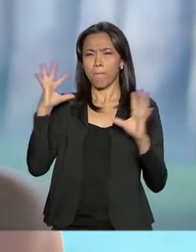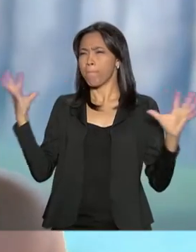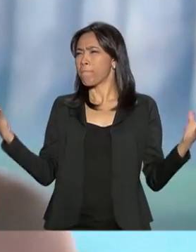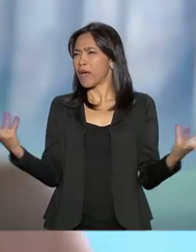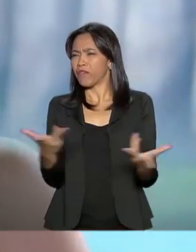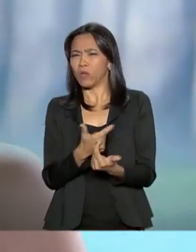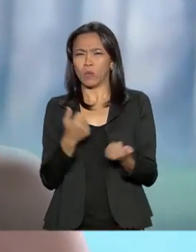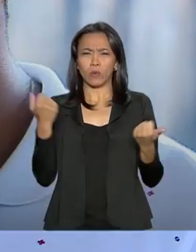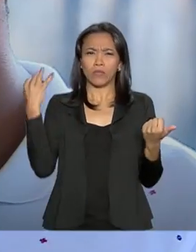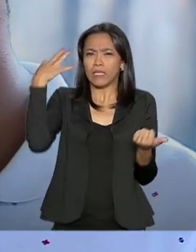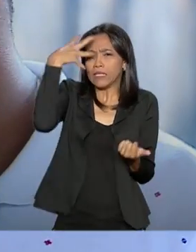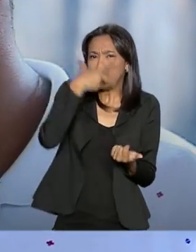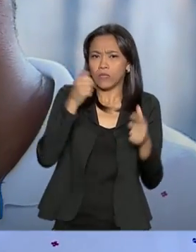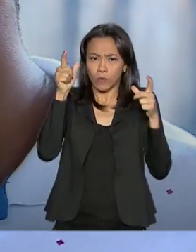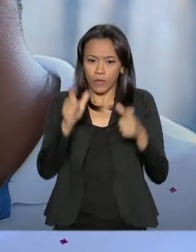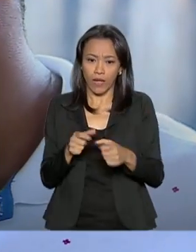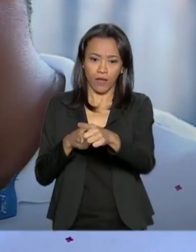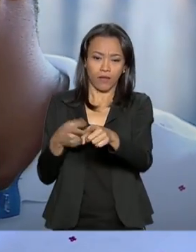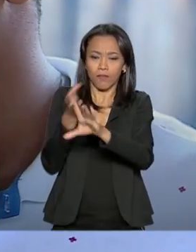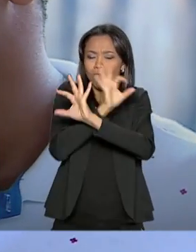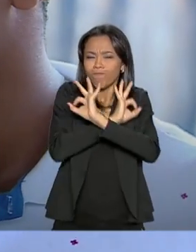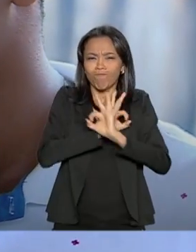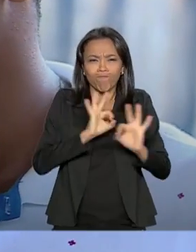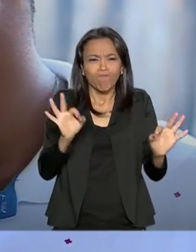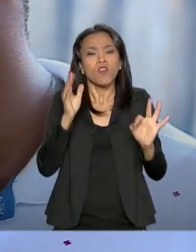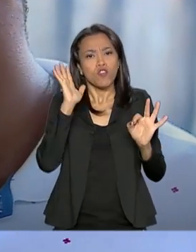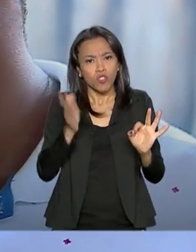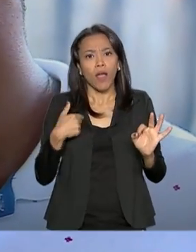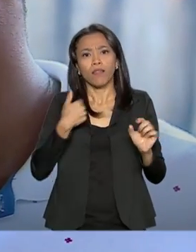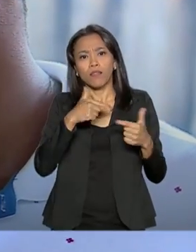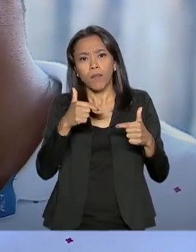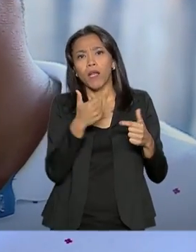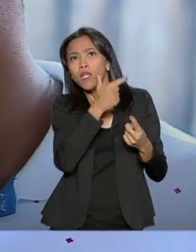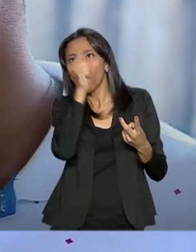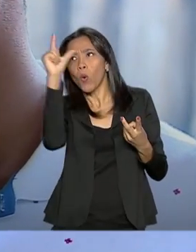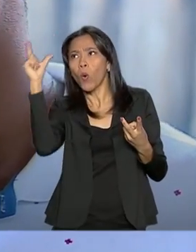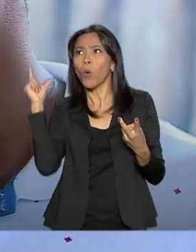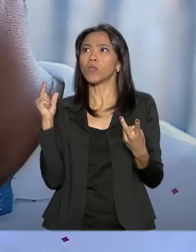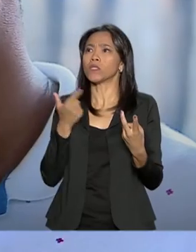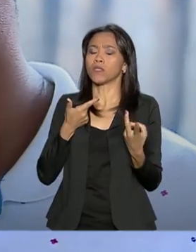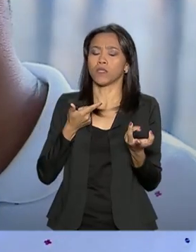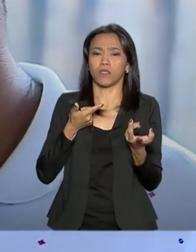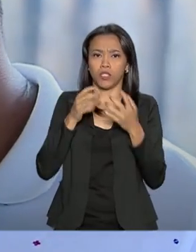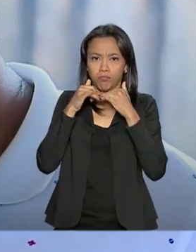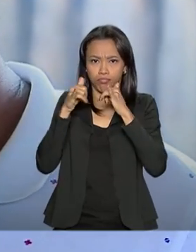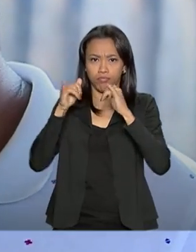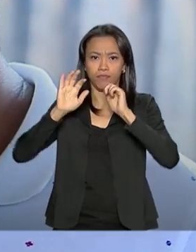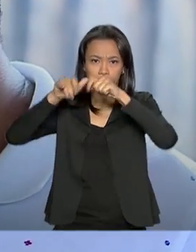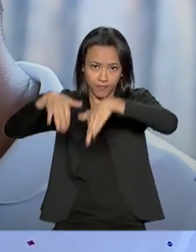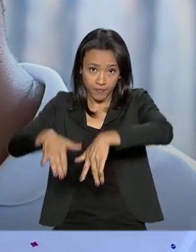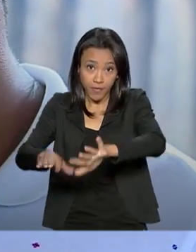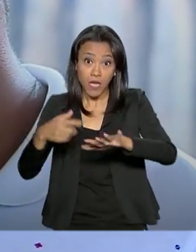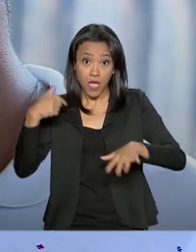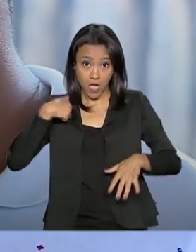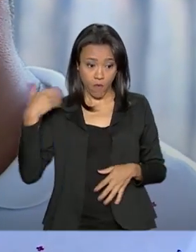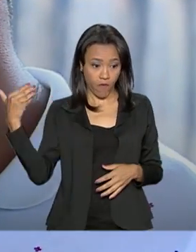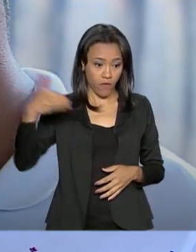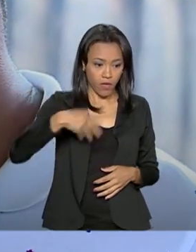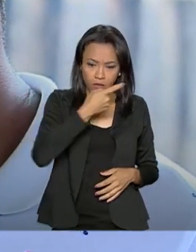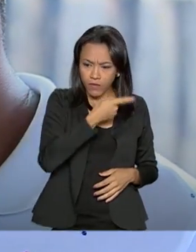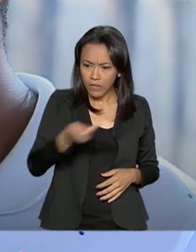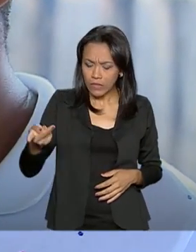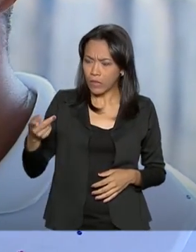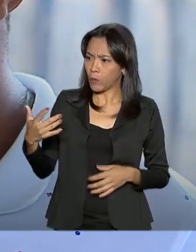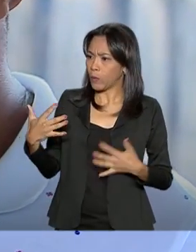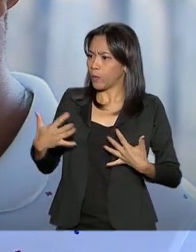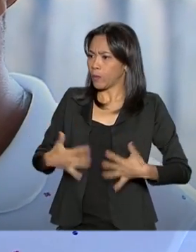gigante, lindo. Muito sensacional. Eu já trabalhei em outras usinas hidrelétricas, né? Então, eu visitando a Itaipu, assim, hoje eu